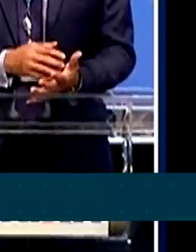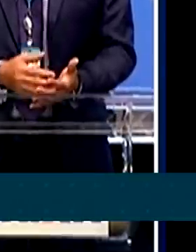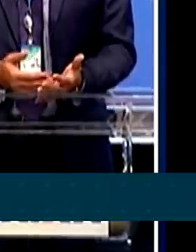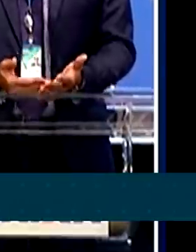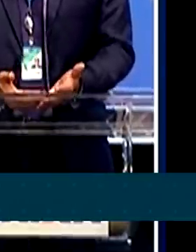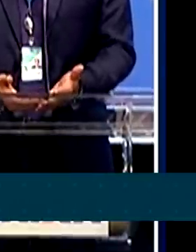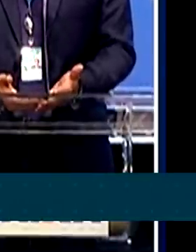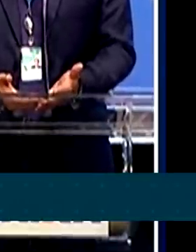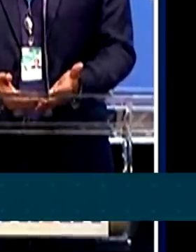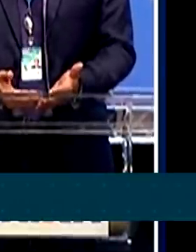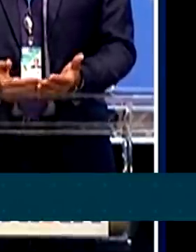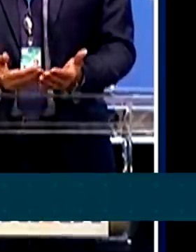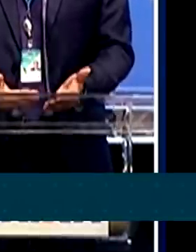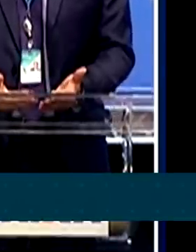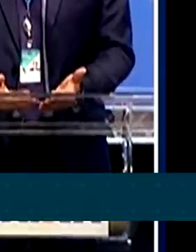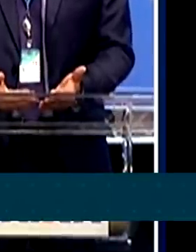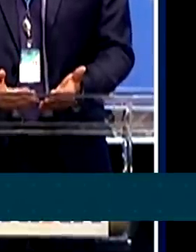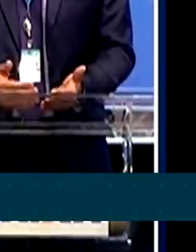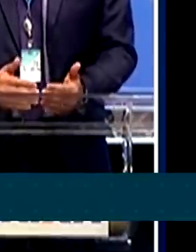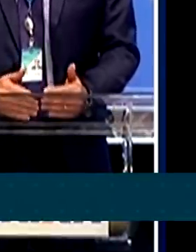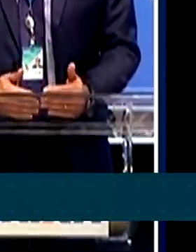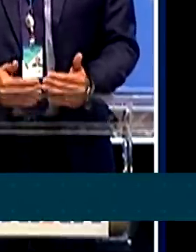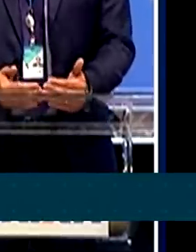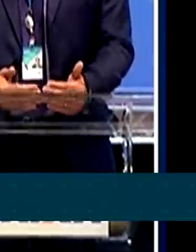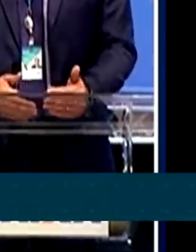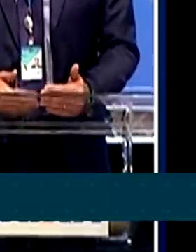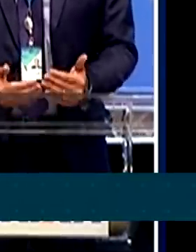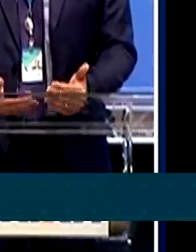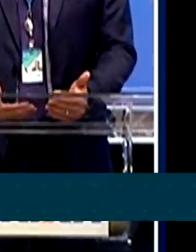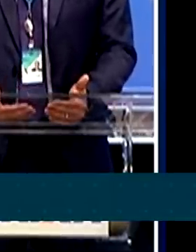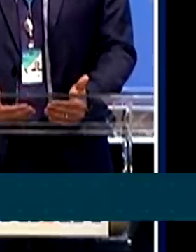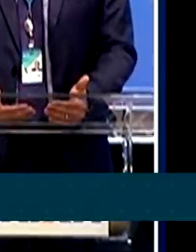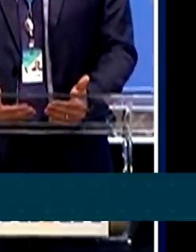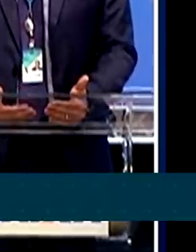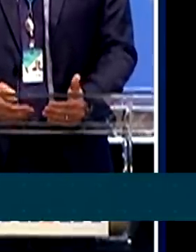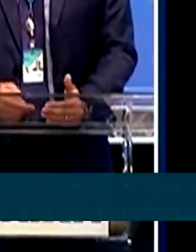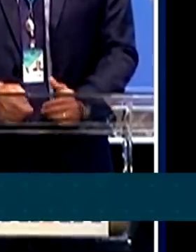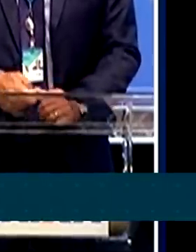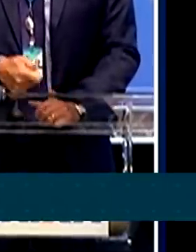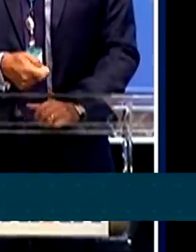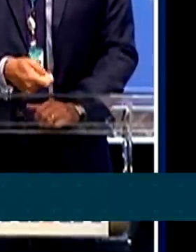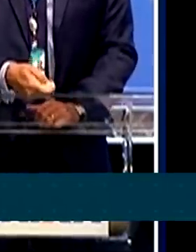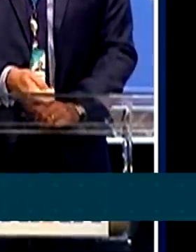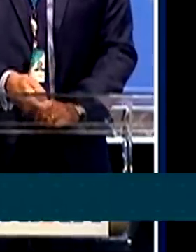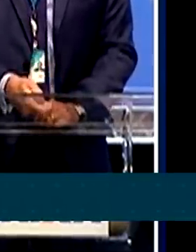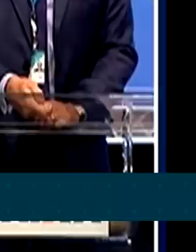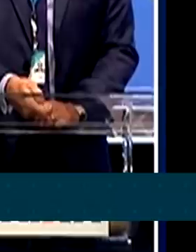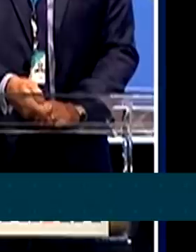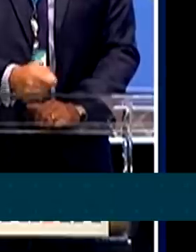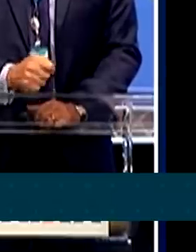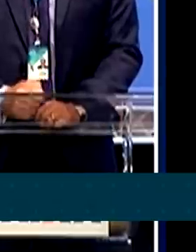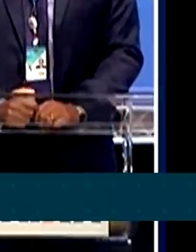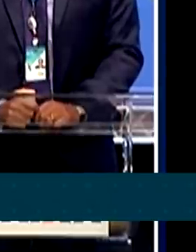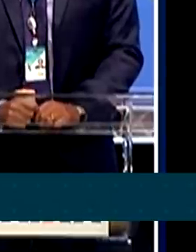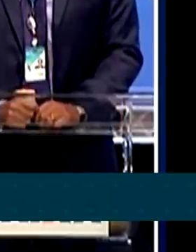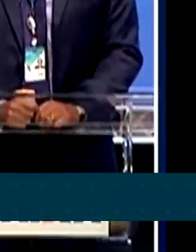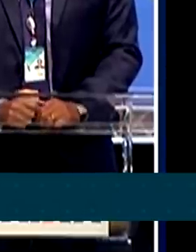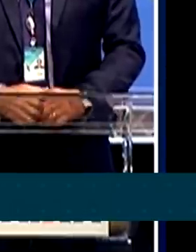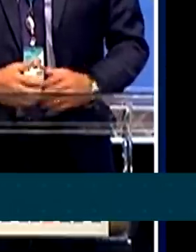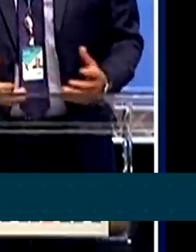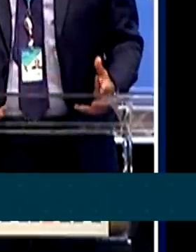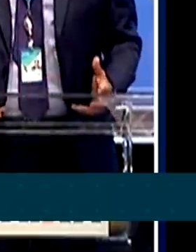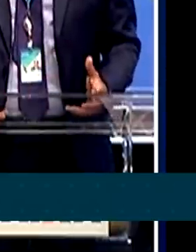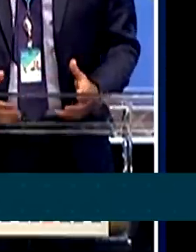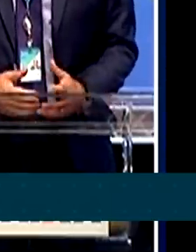Com uma central de registro, simplesmente, o banco, a Caixa Econômica, nesse caso, antecipa esse